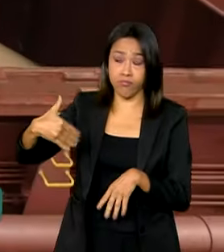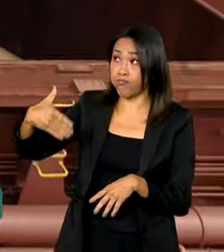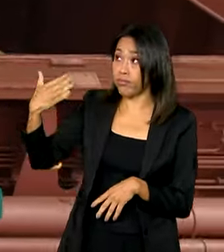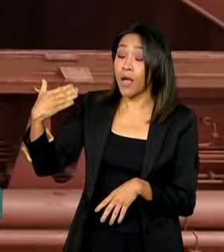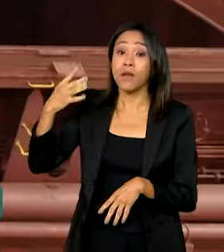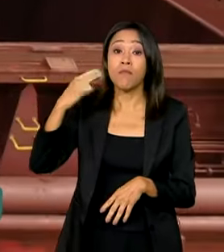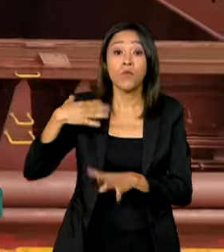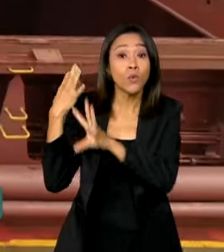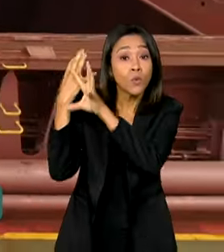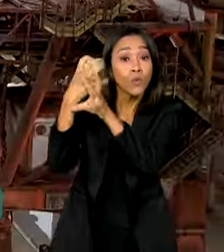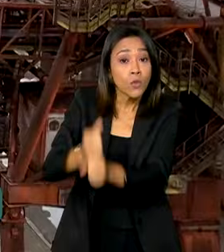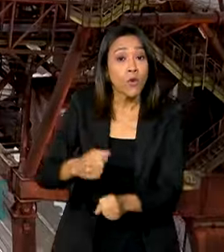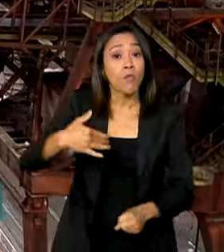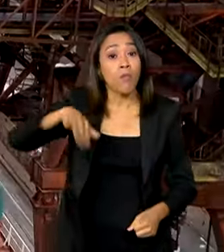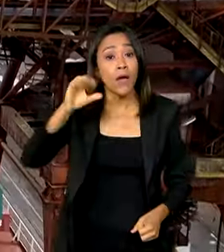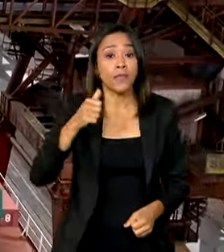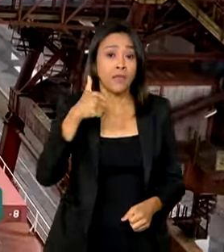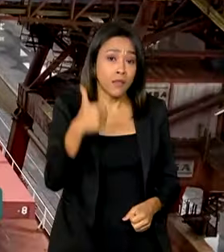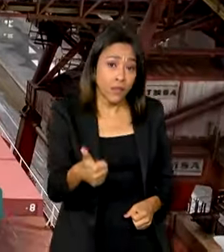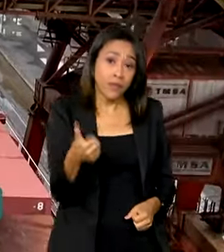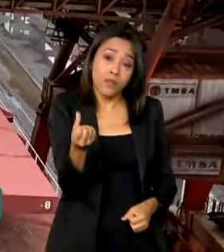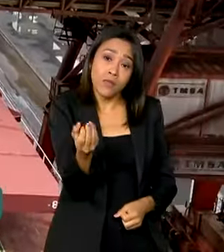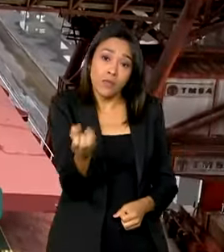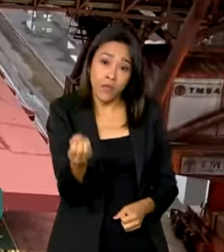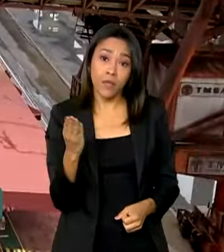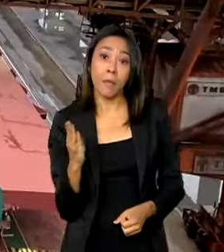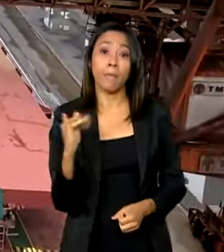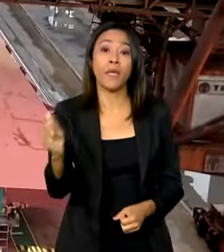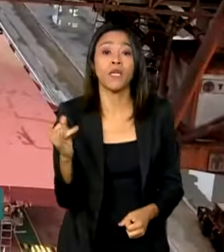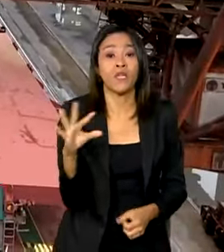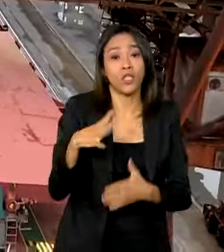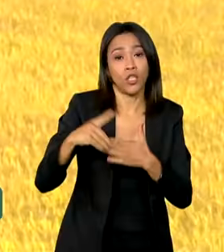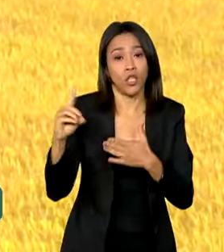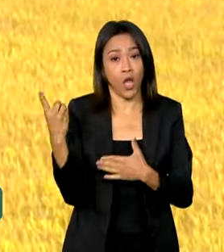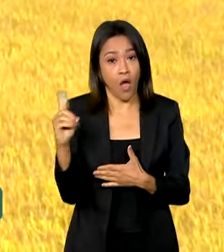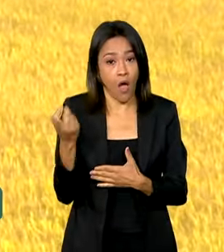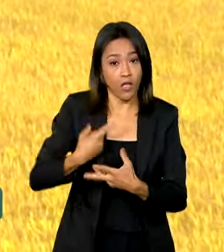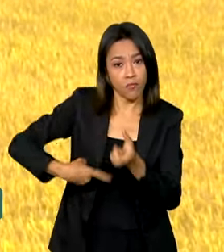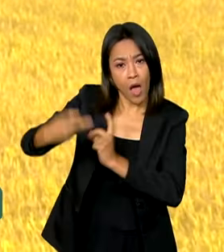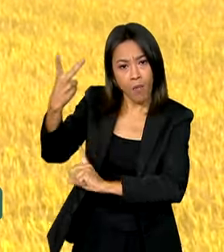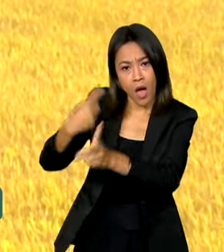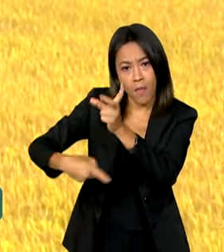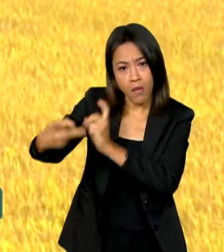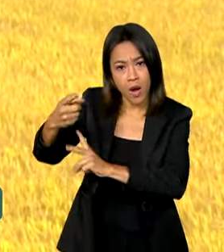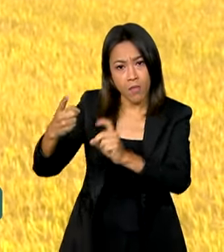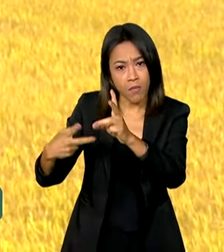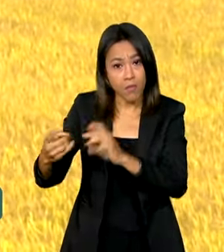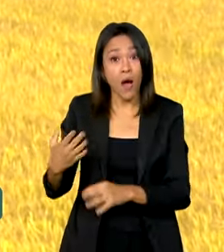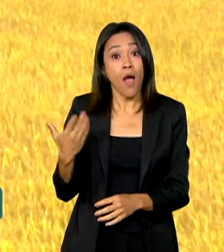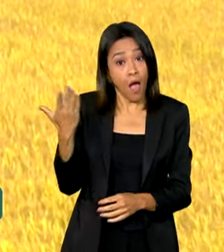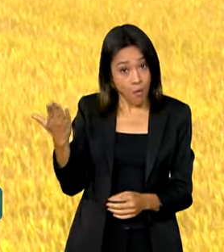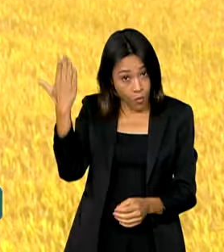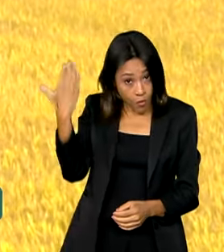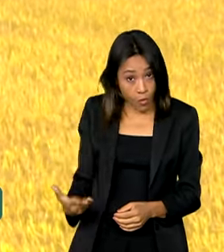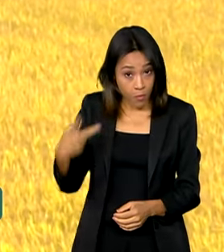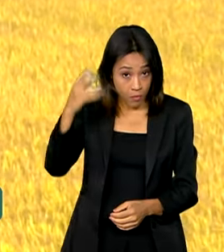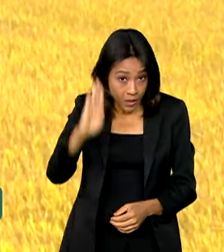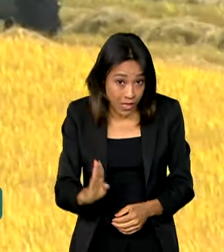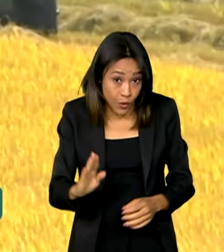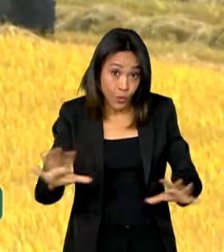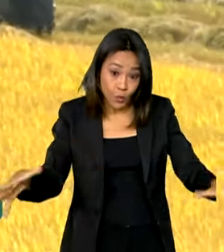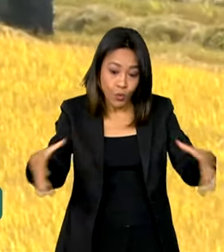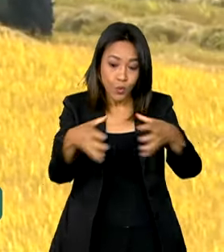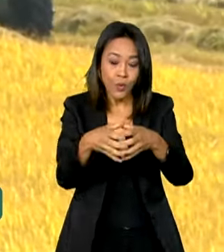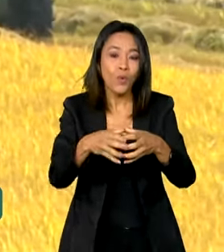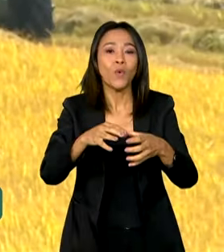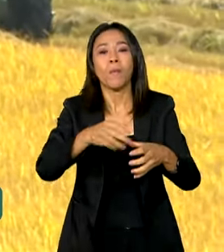160 bilhões de dólares em transações comerciais. À frente da presidência do G20, o Brasil quer